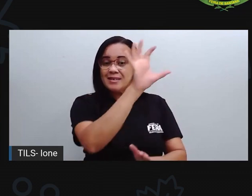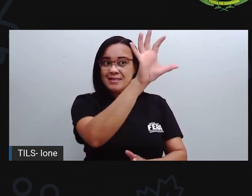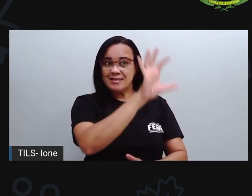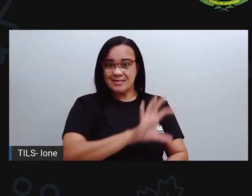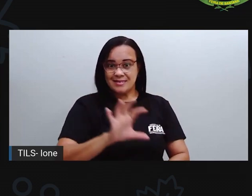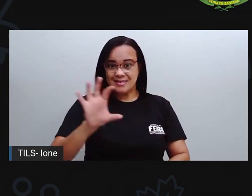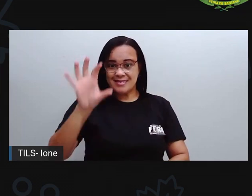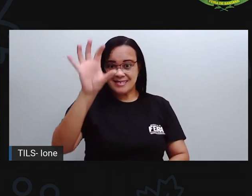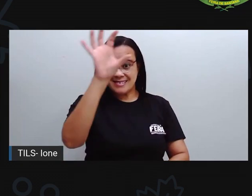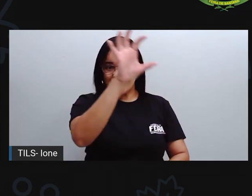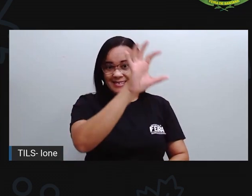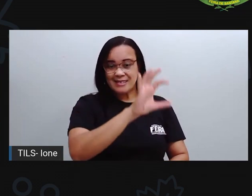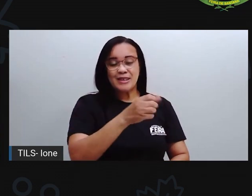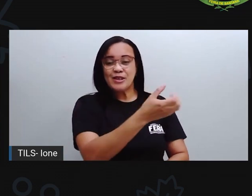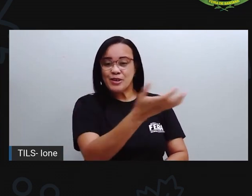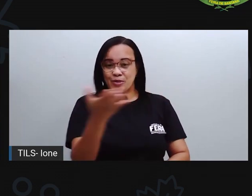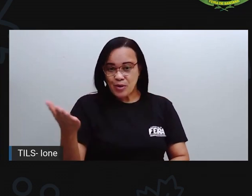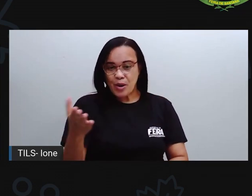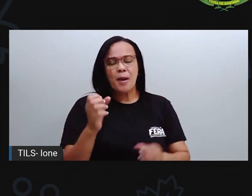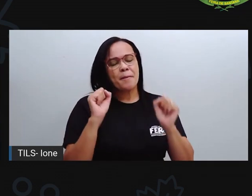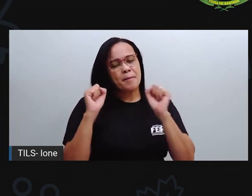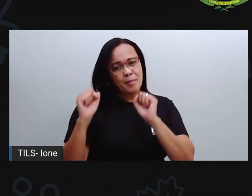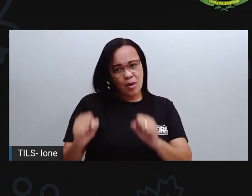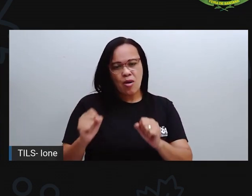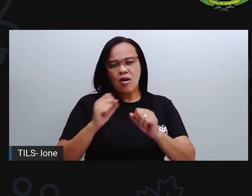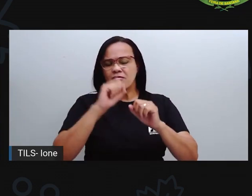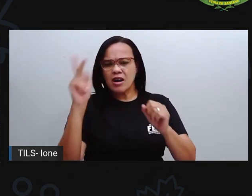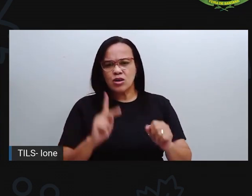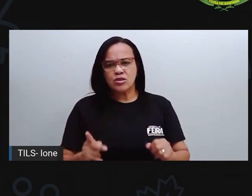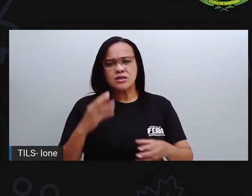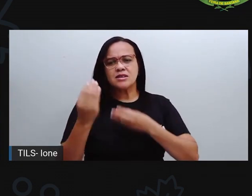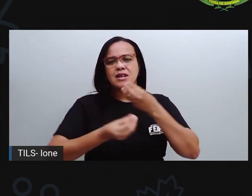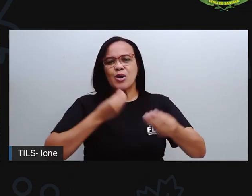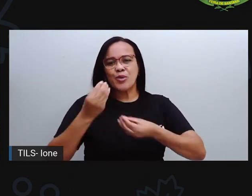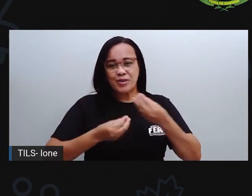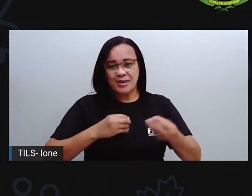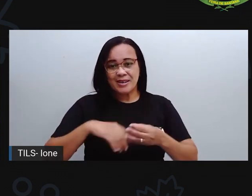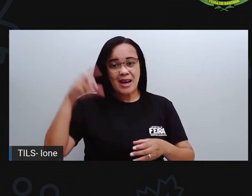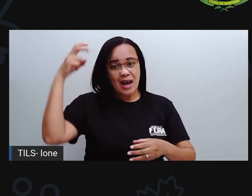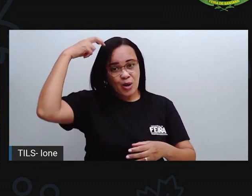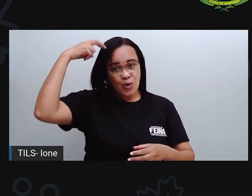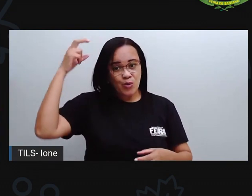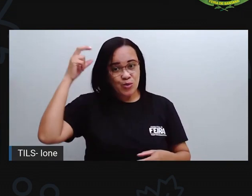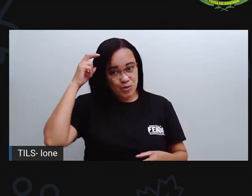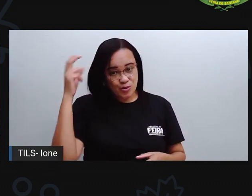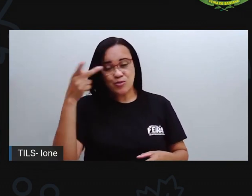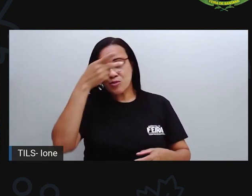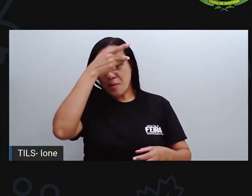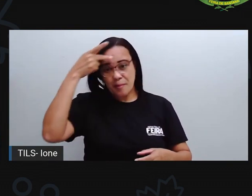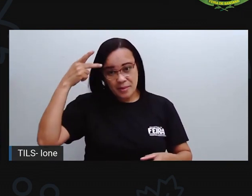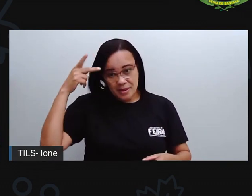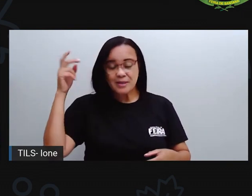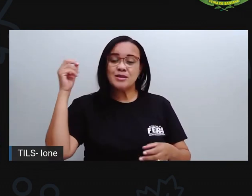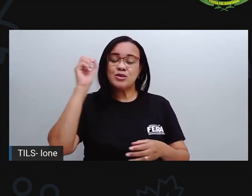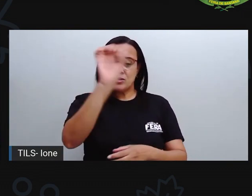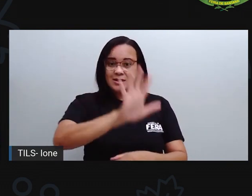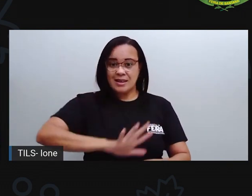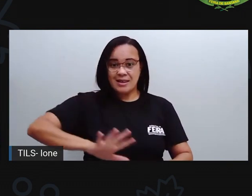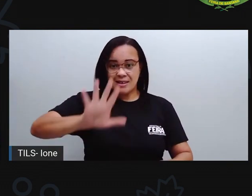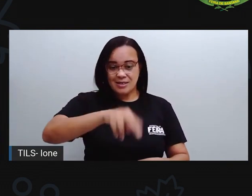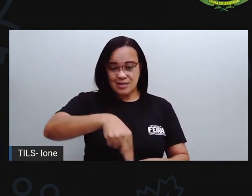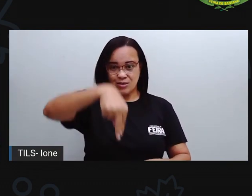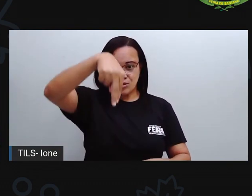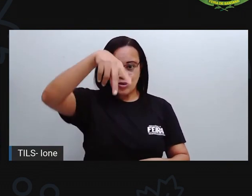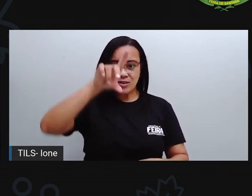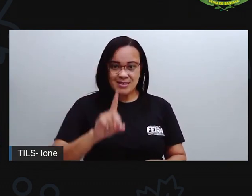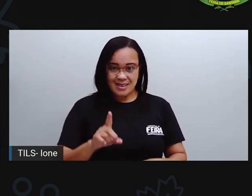vocês possam estar aí valorizando a cultura do nosso povo nordestino. Que a gente possa ter muito orgulho, né? De